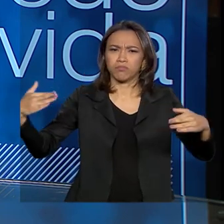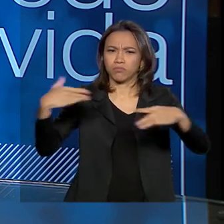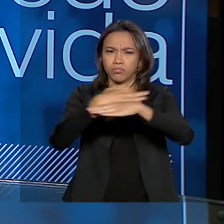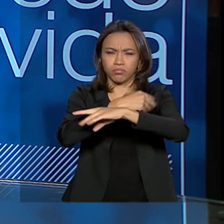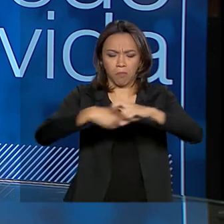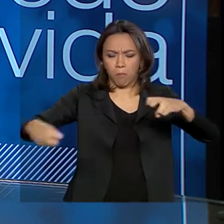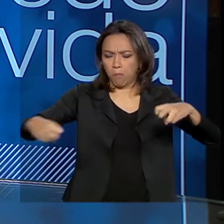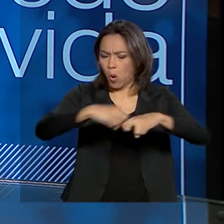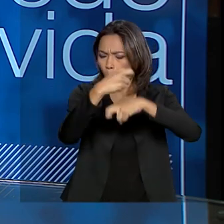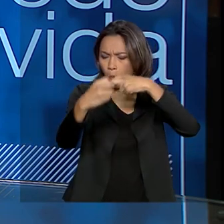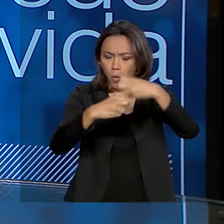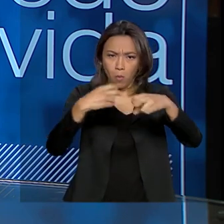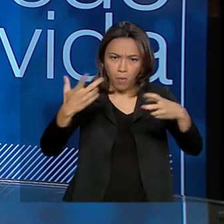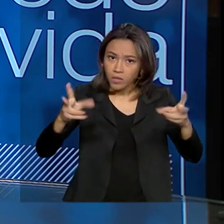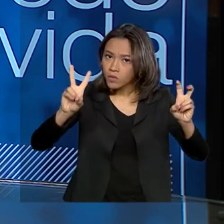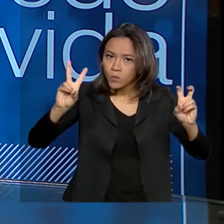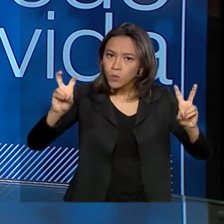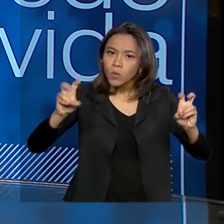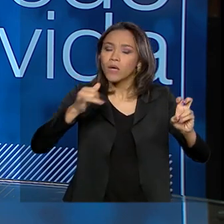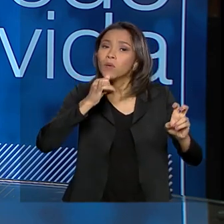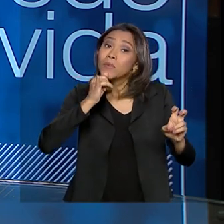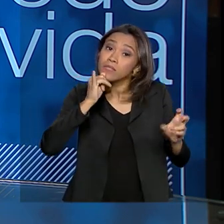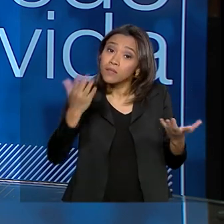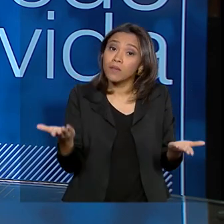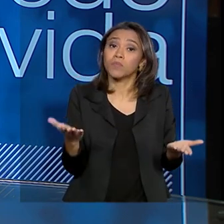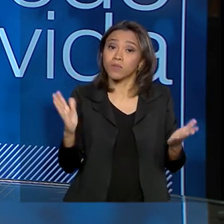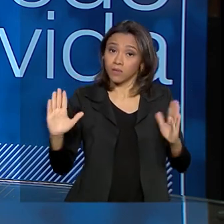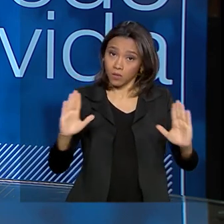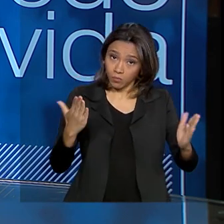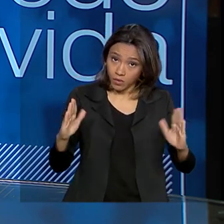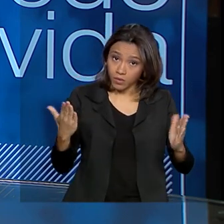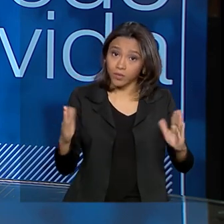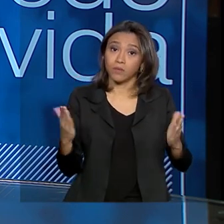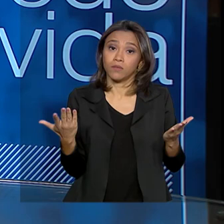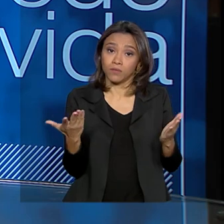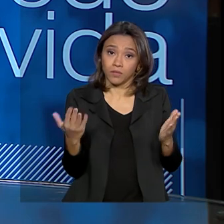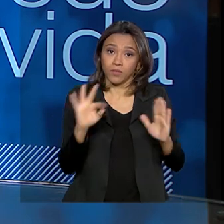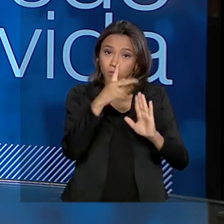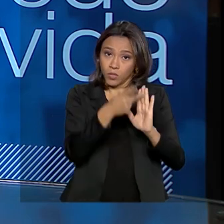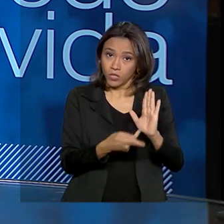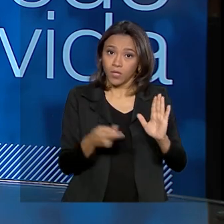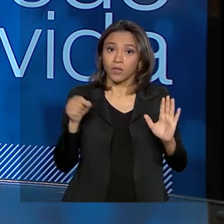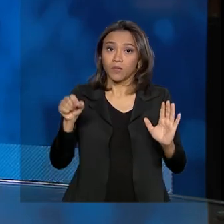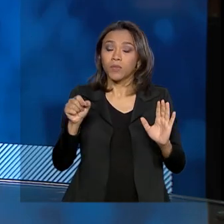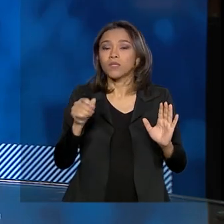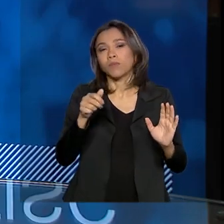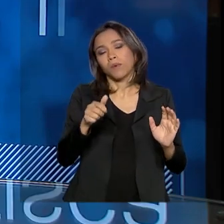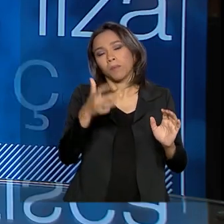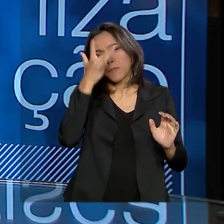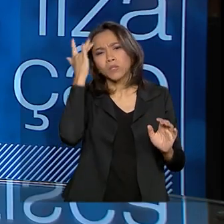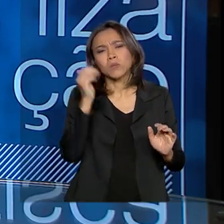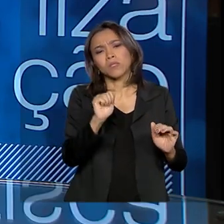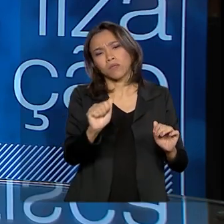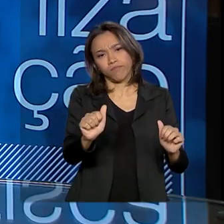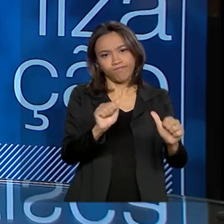estradas. Então, eu citei alguns exemplos, e que é o tema do rodovida, a questão da embriaguez.